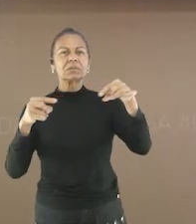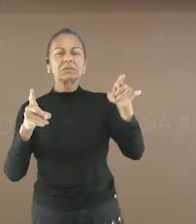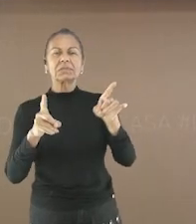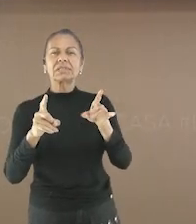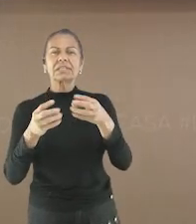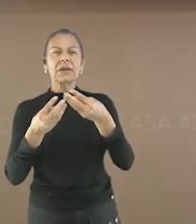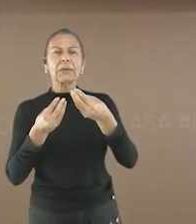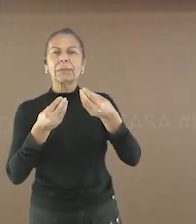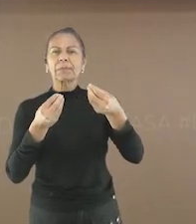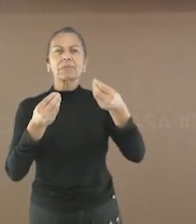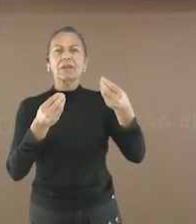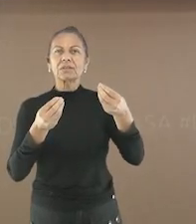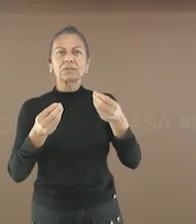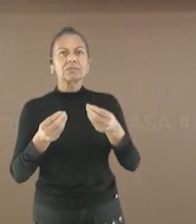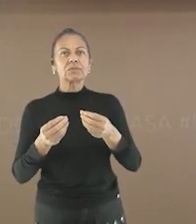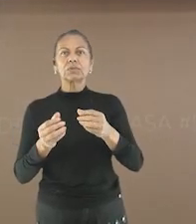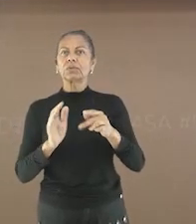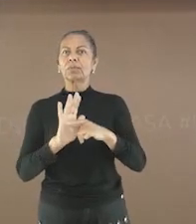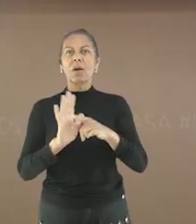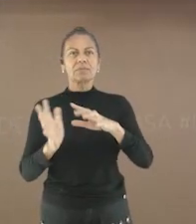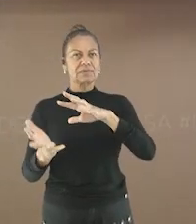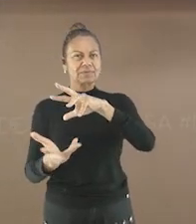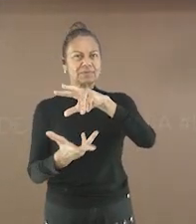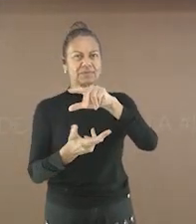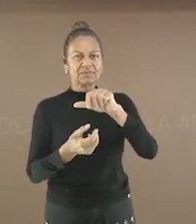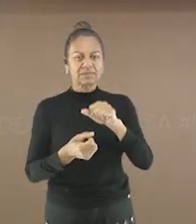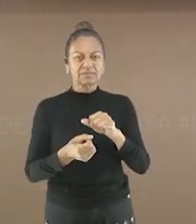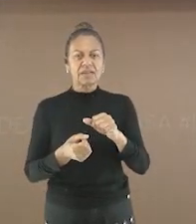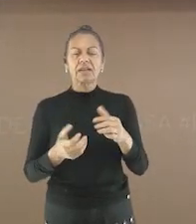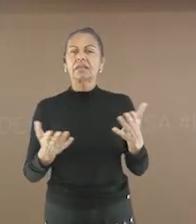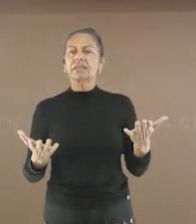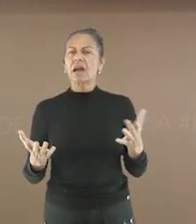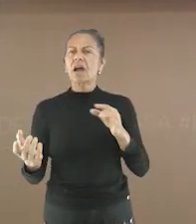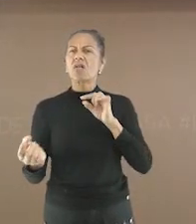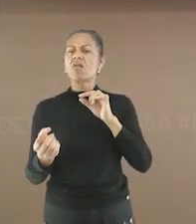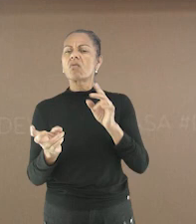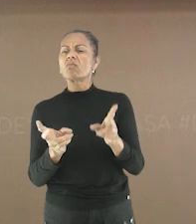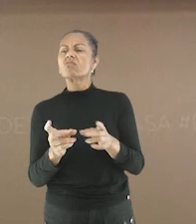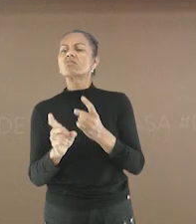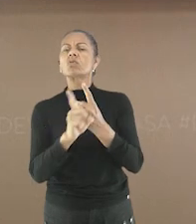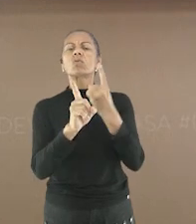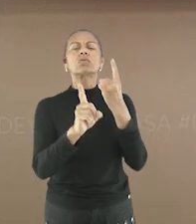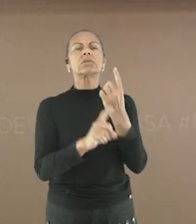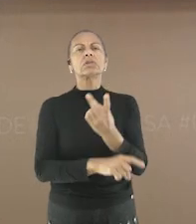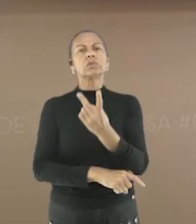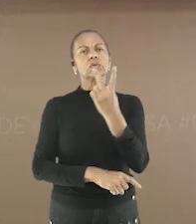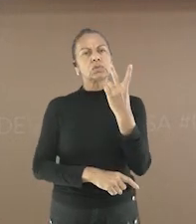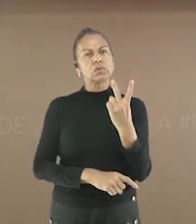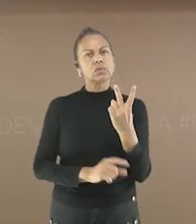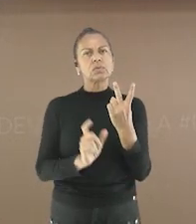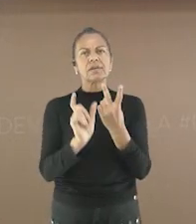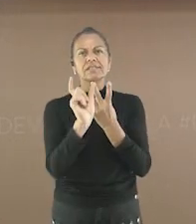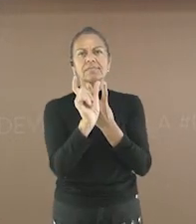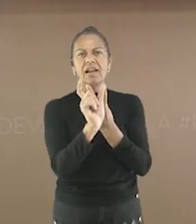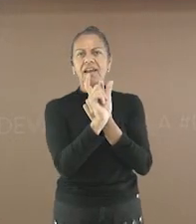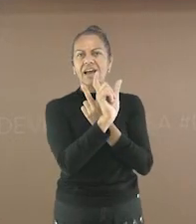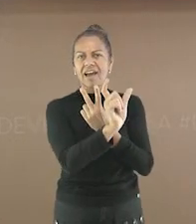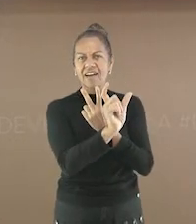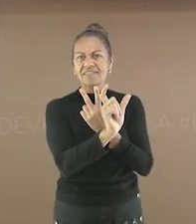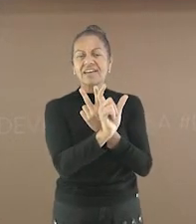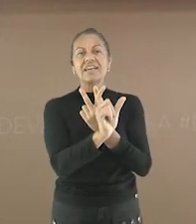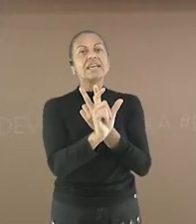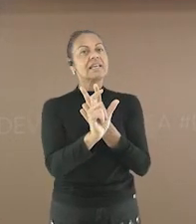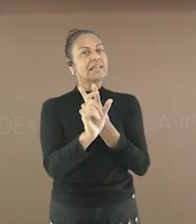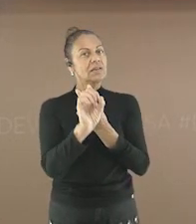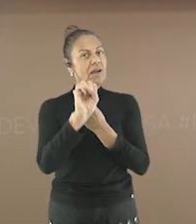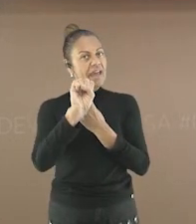as formas, os cheiros, os sabores e a música do mundo O desafio é o seguinte Identifiquem duas palavras com